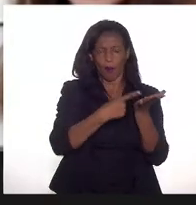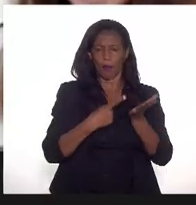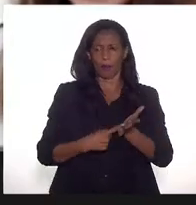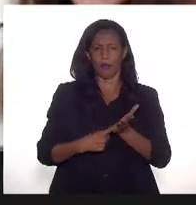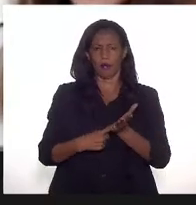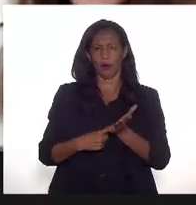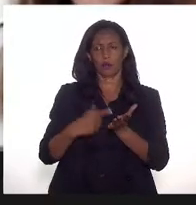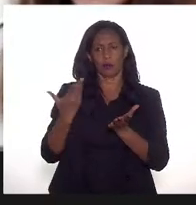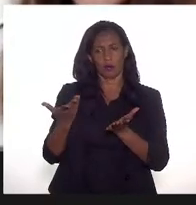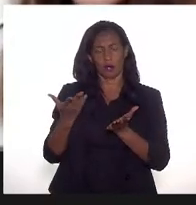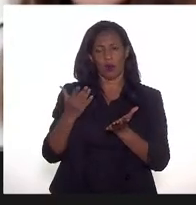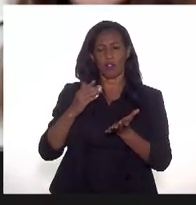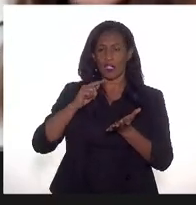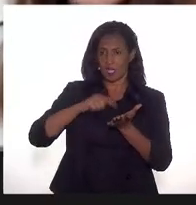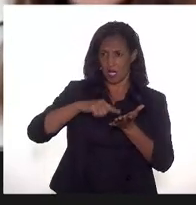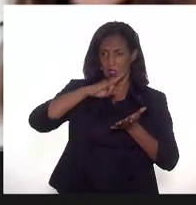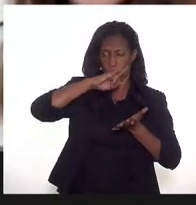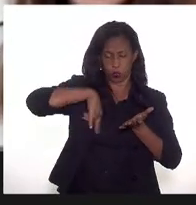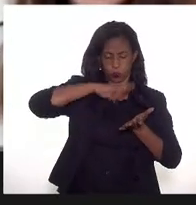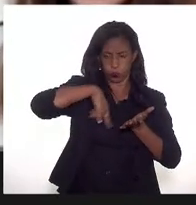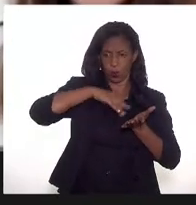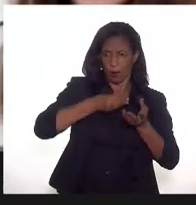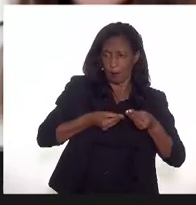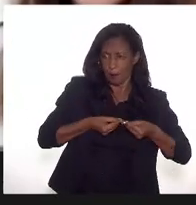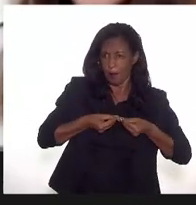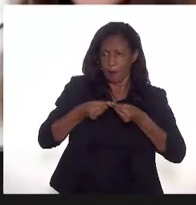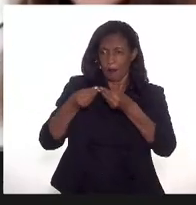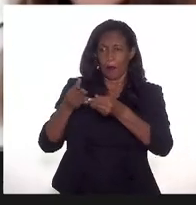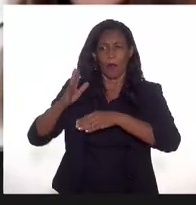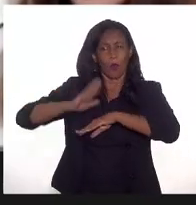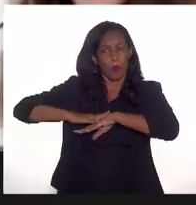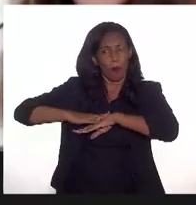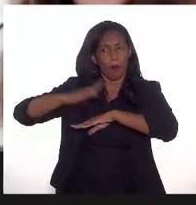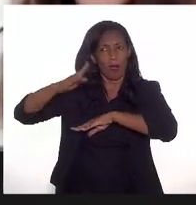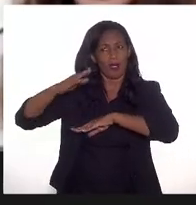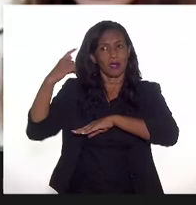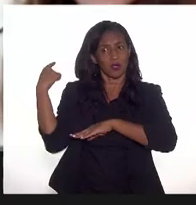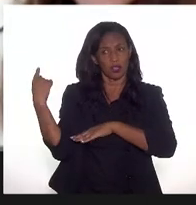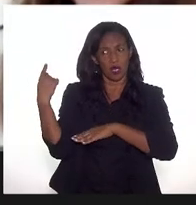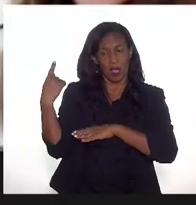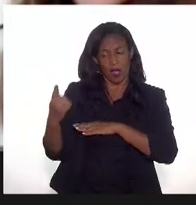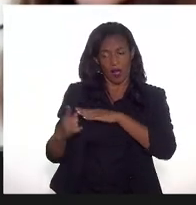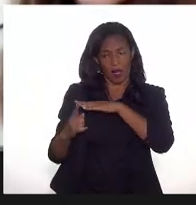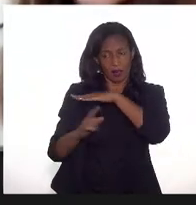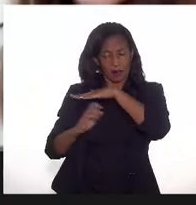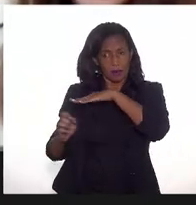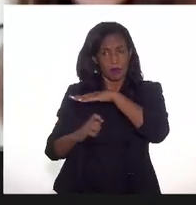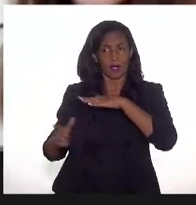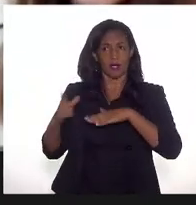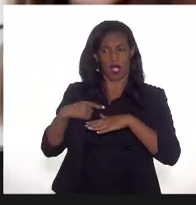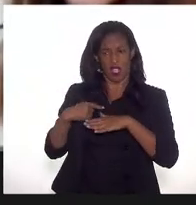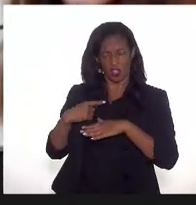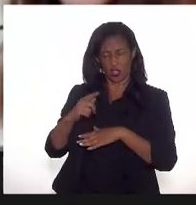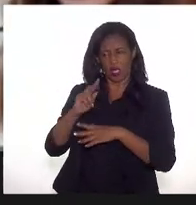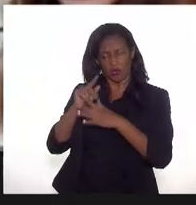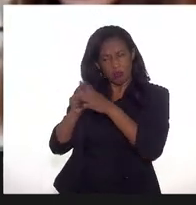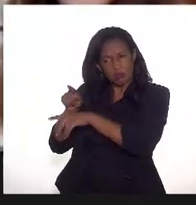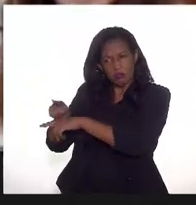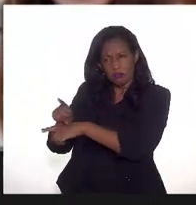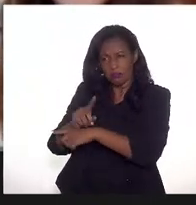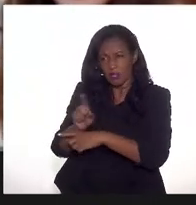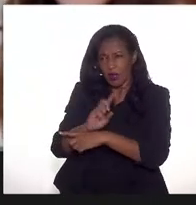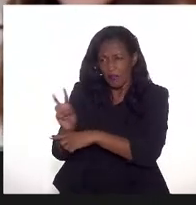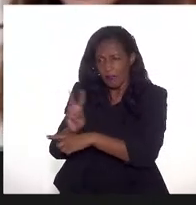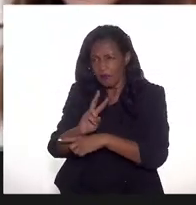uma vez entregue esse plano de desenvolvimento, por mais que ele possa ser realizado, ele ainda tem um compromisso com a agência e a gente fiscaliza e inclusive pode